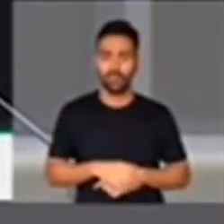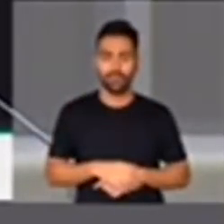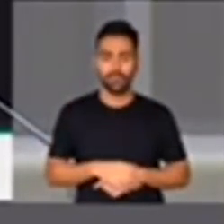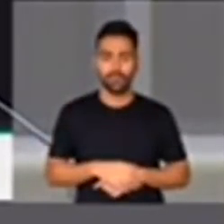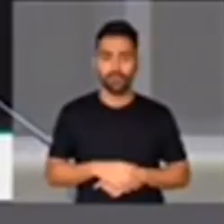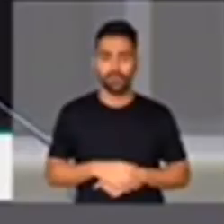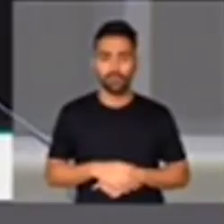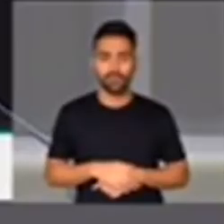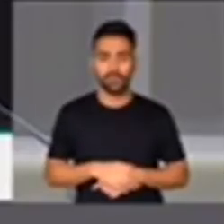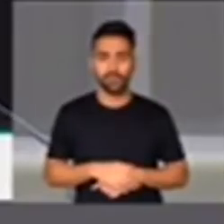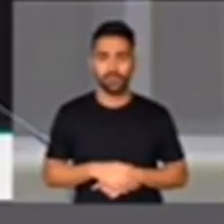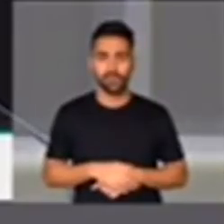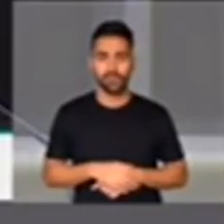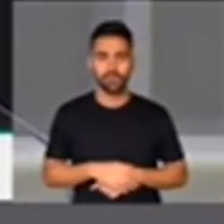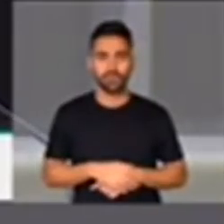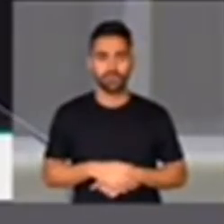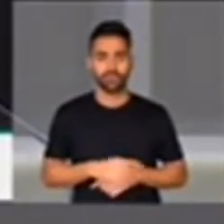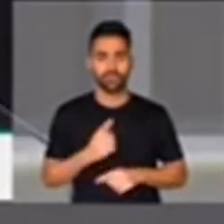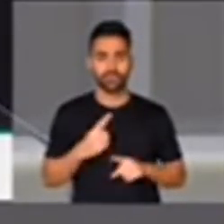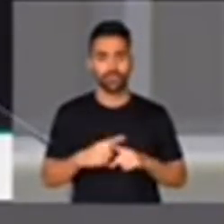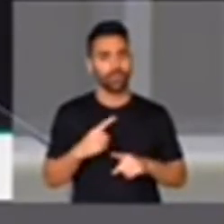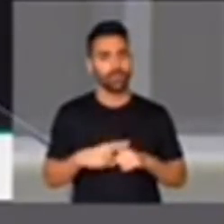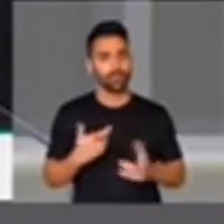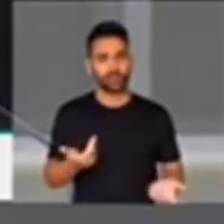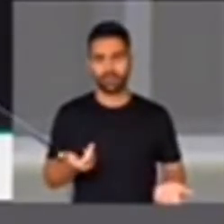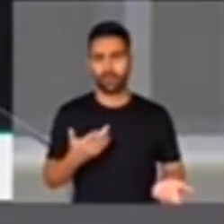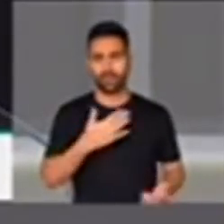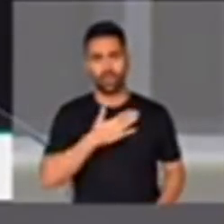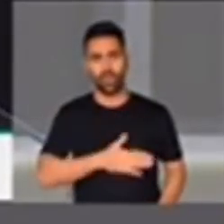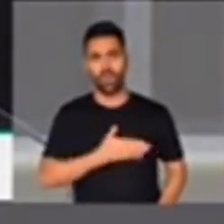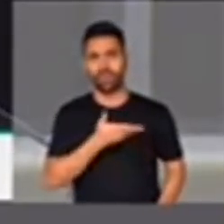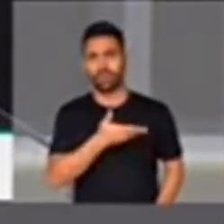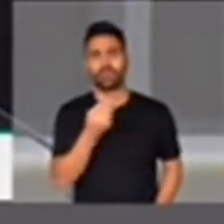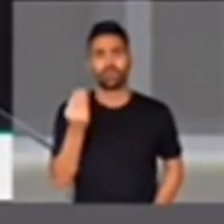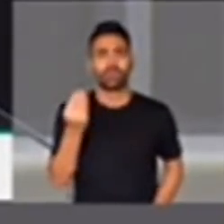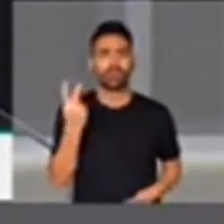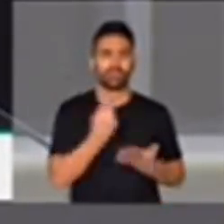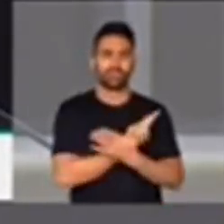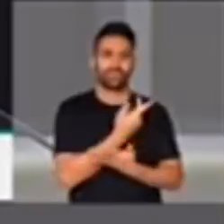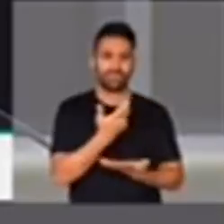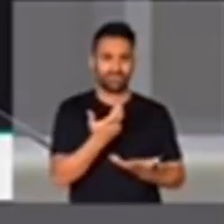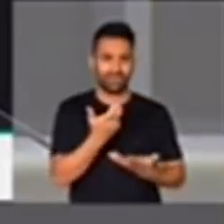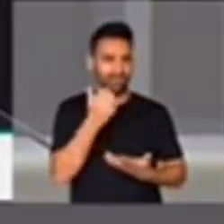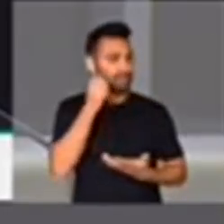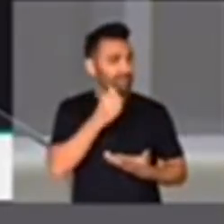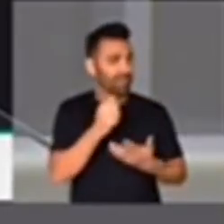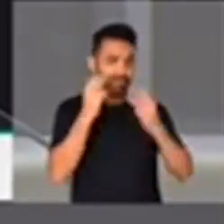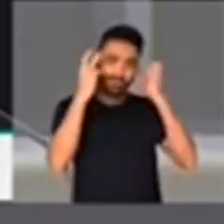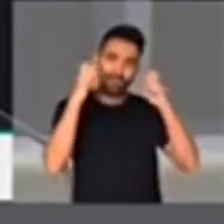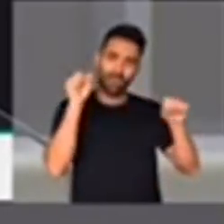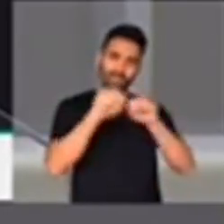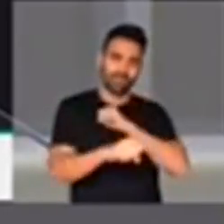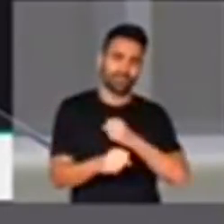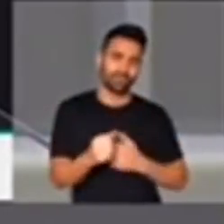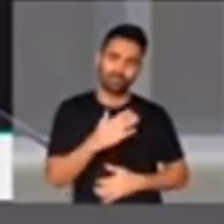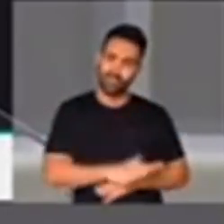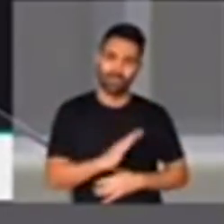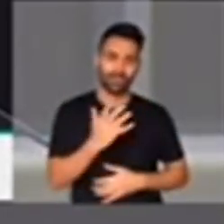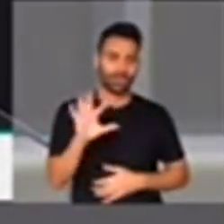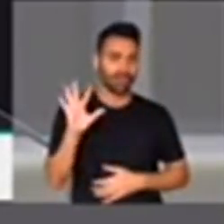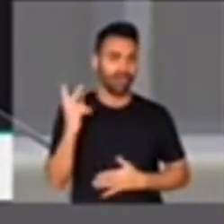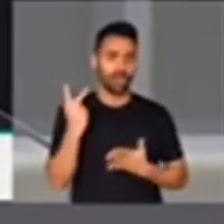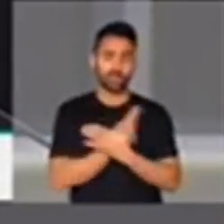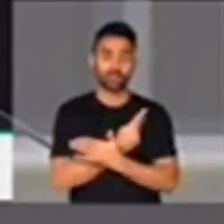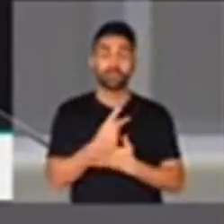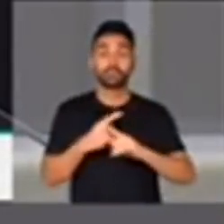gostaríamos que Marielle tivesse sido assassinada como muitas das pessoas deste Brasil, mas agora